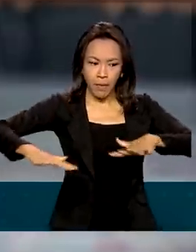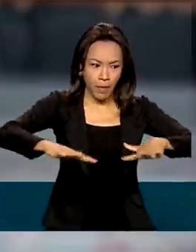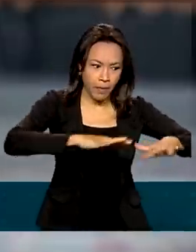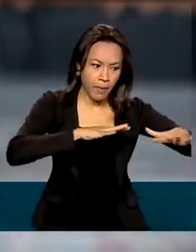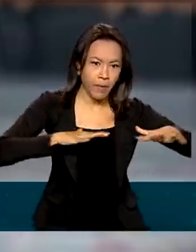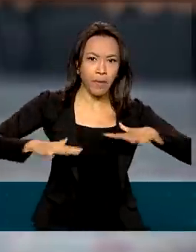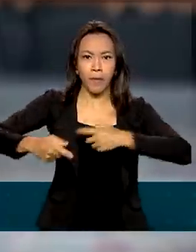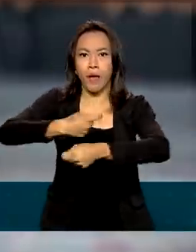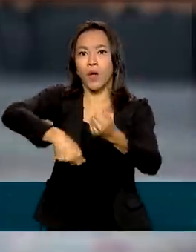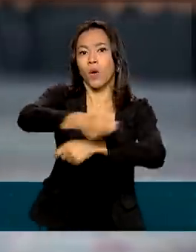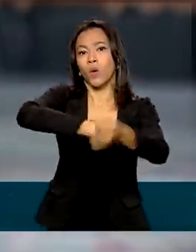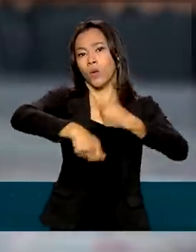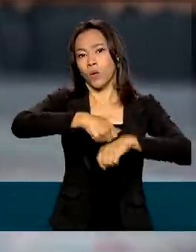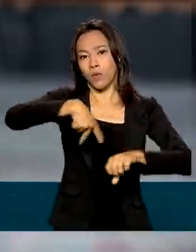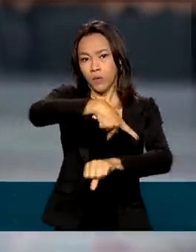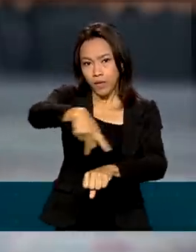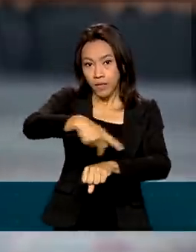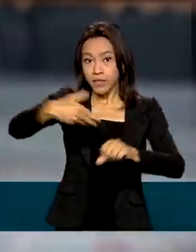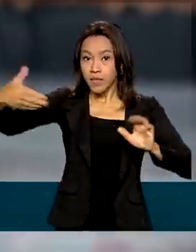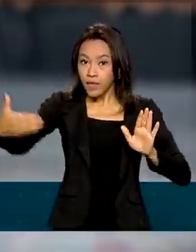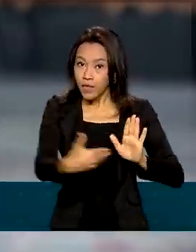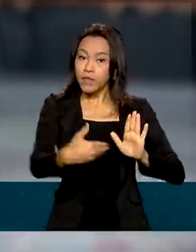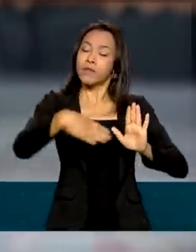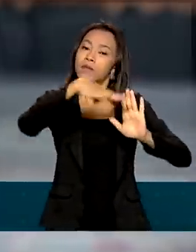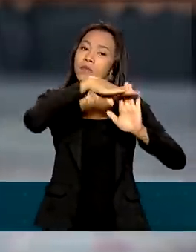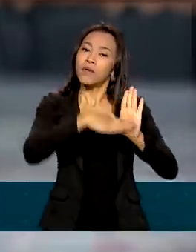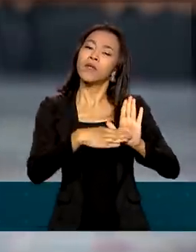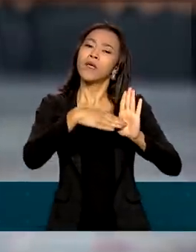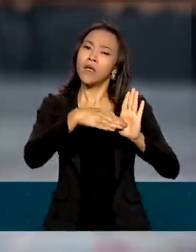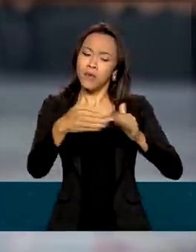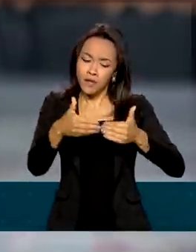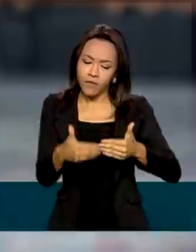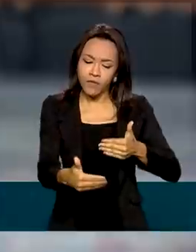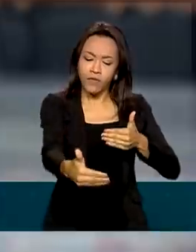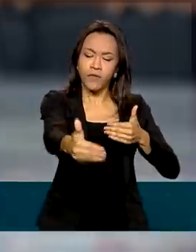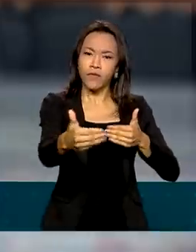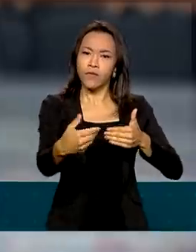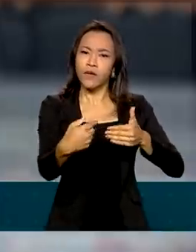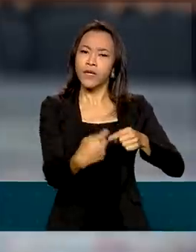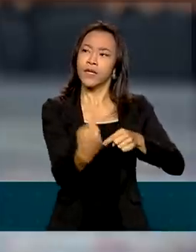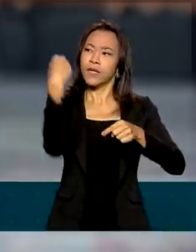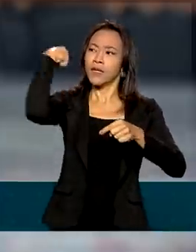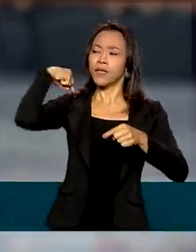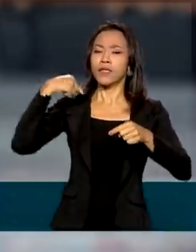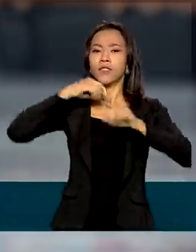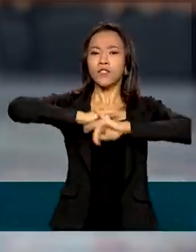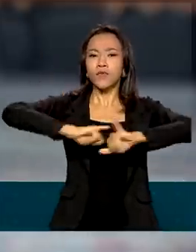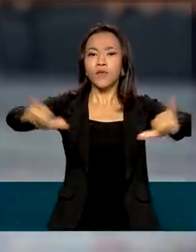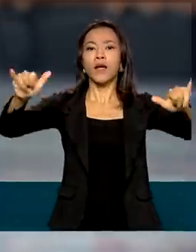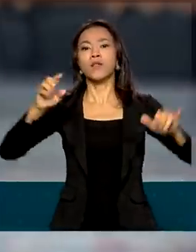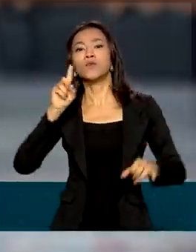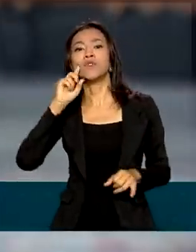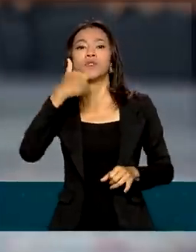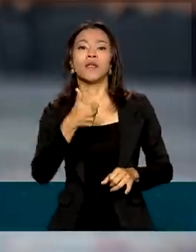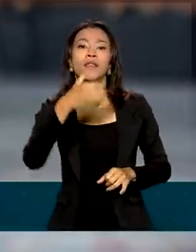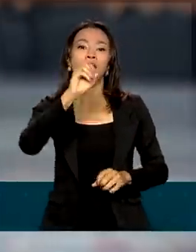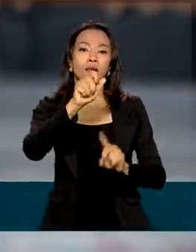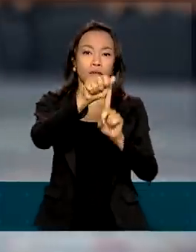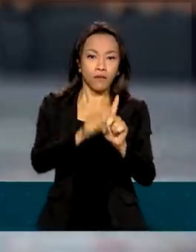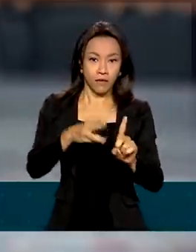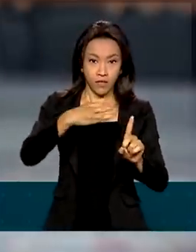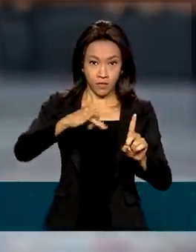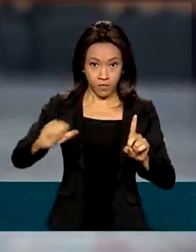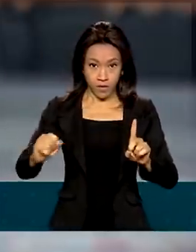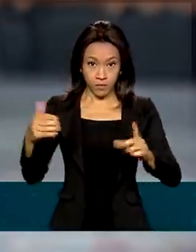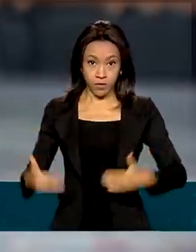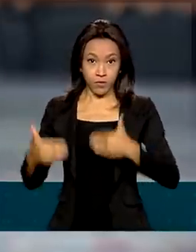do país. O programa Renda e Oportunidade foi lançado no último dia 10 de março pelo Ministério do Trabalho e Emprego.